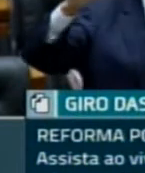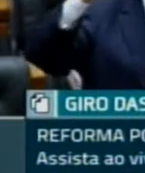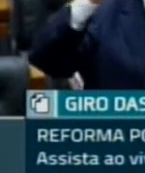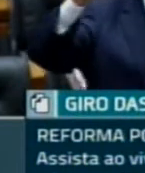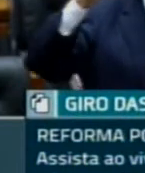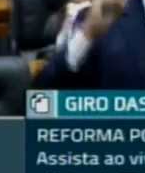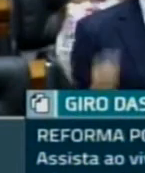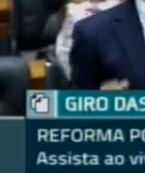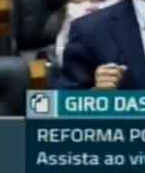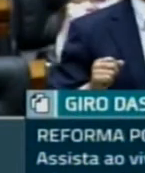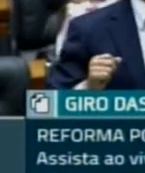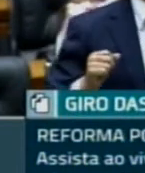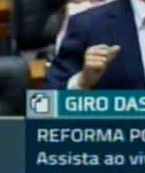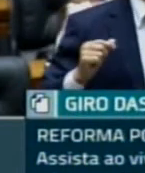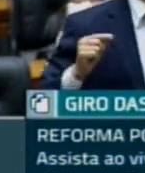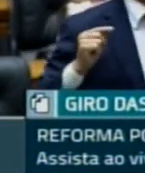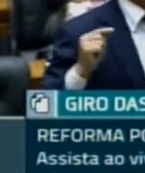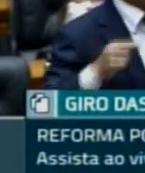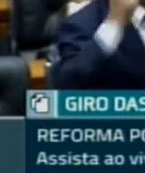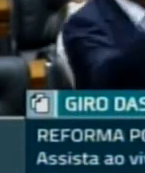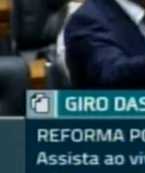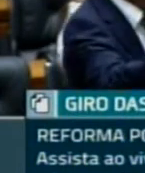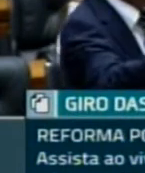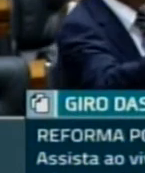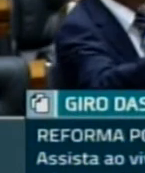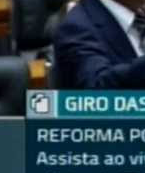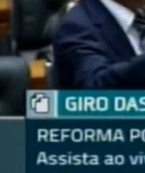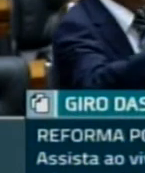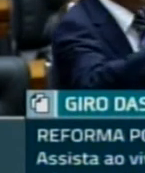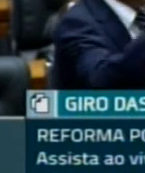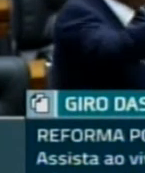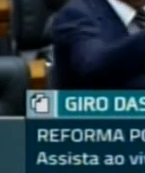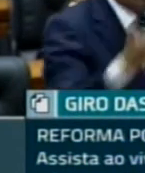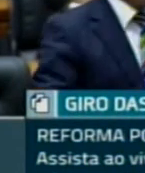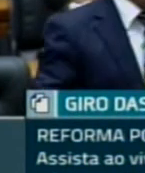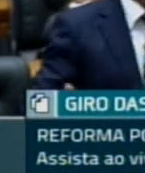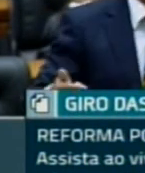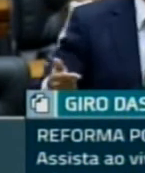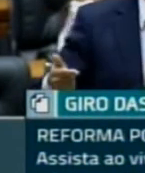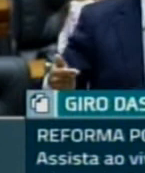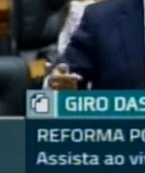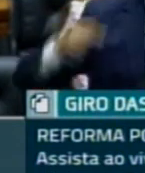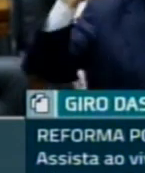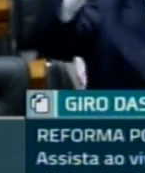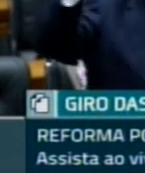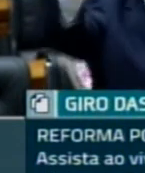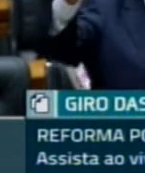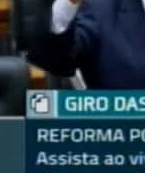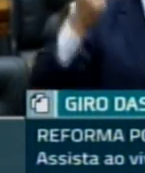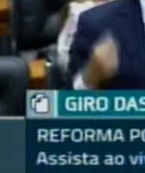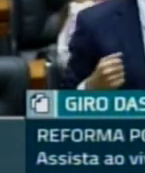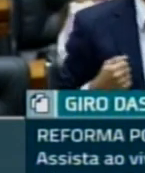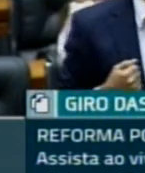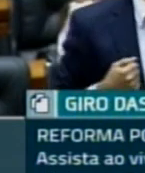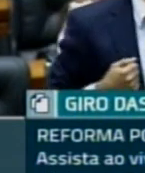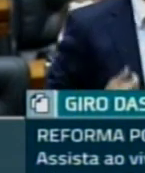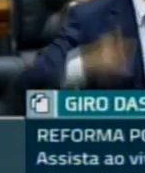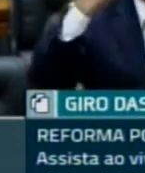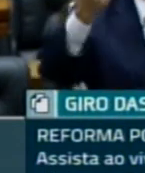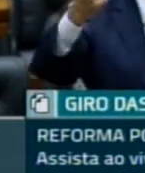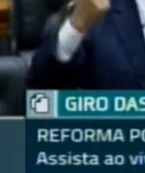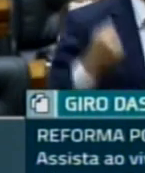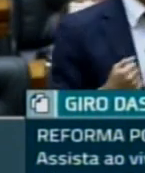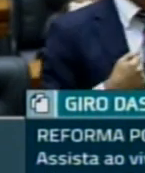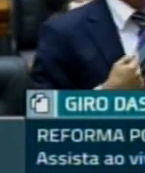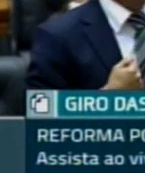acentuou os programas de campanha que nós saímos pelas ruas,